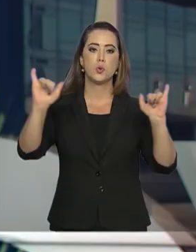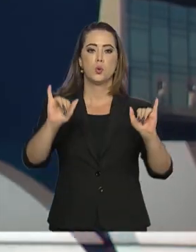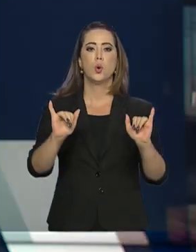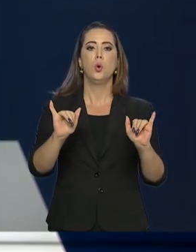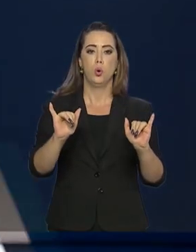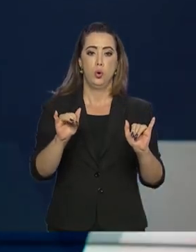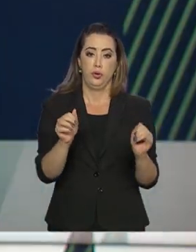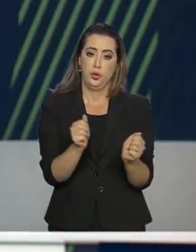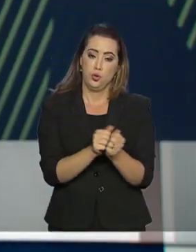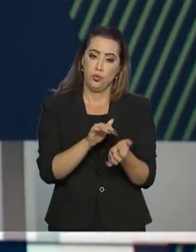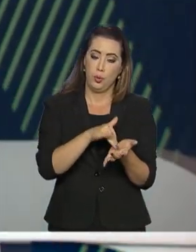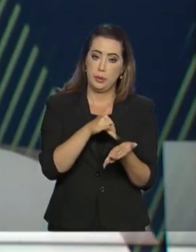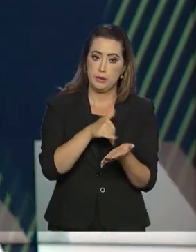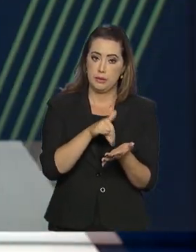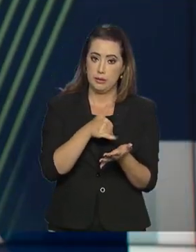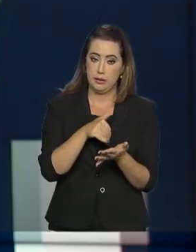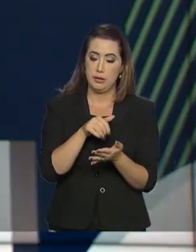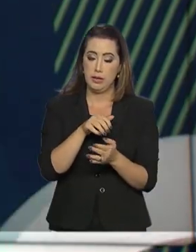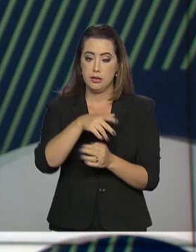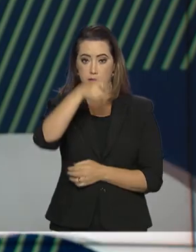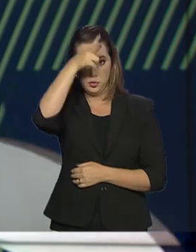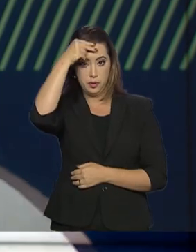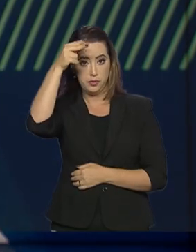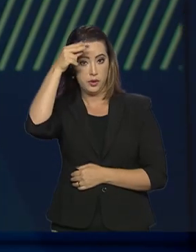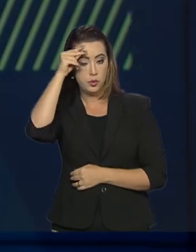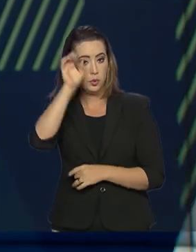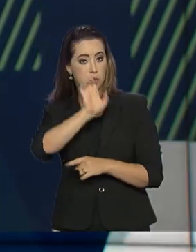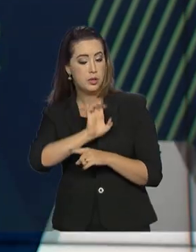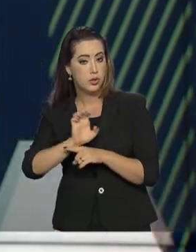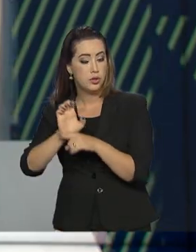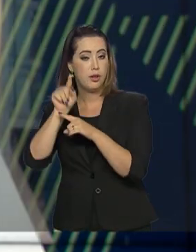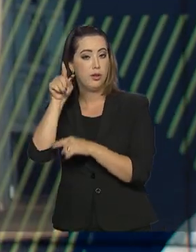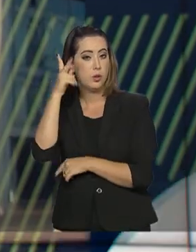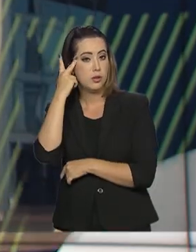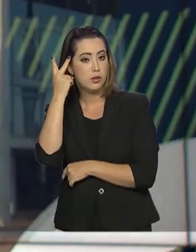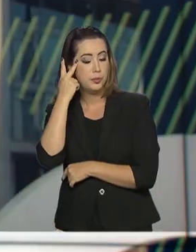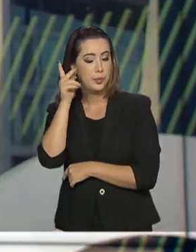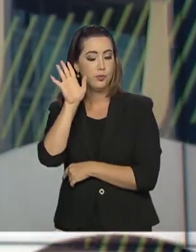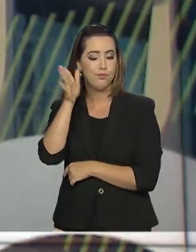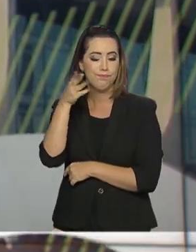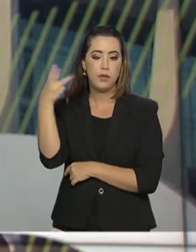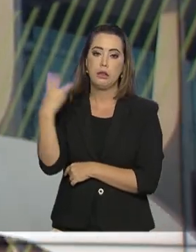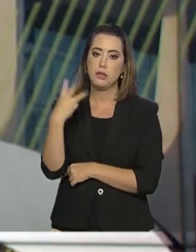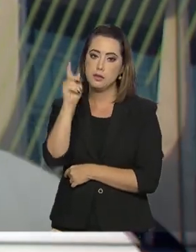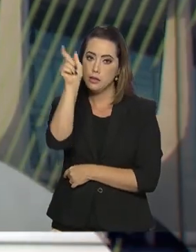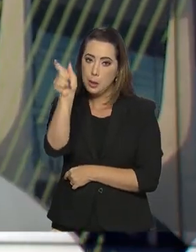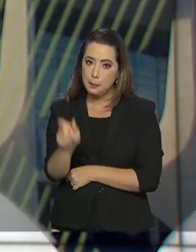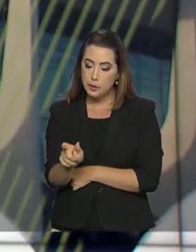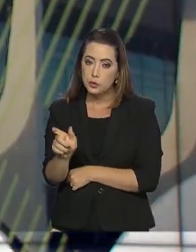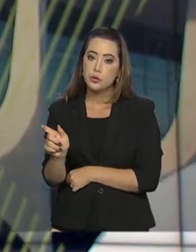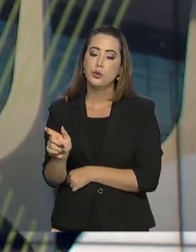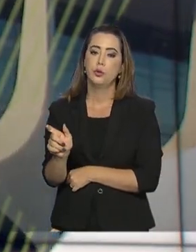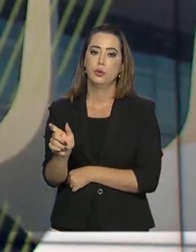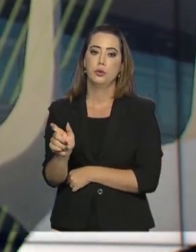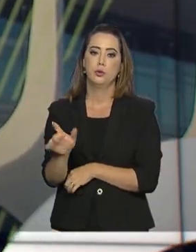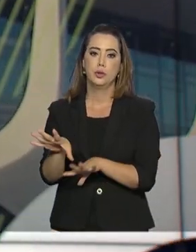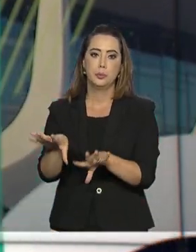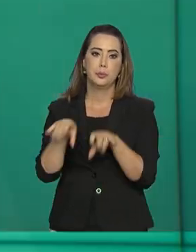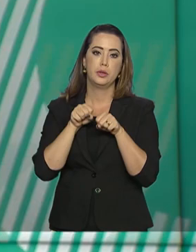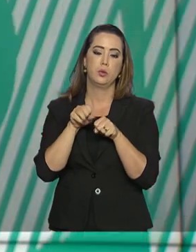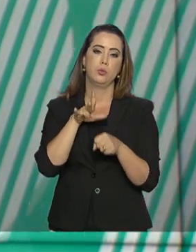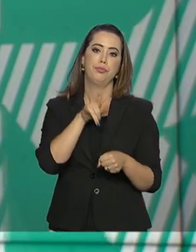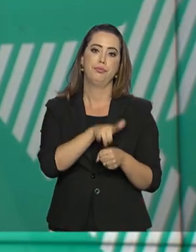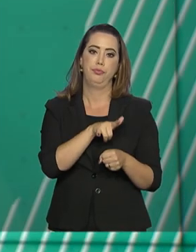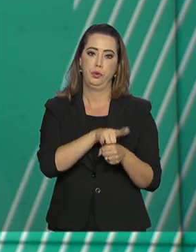que, juntamente com as Secretarias Municipais e Estadual de Saúde de São Paulo, foi confirmado o terceiro caso importado do novo coronavírus no